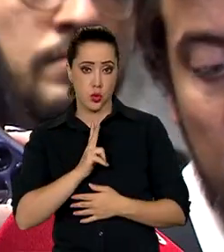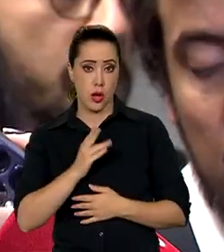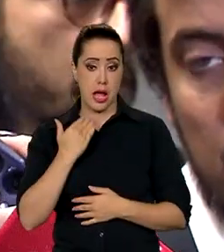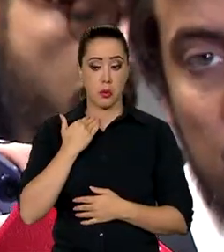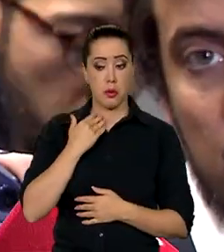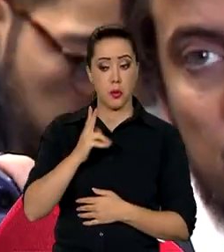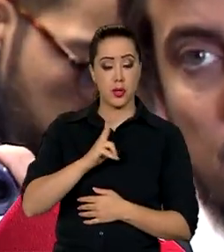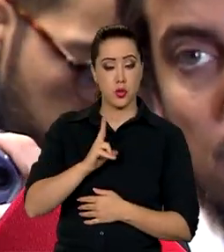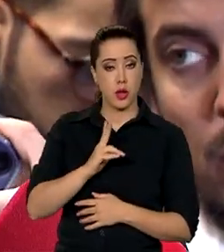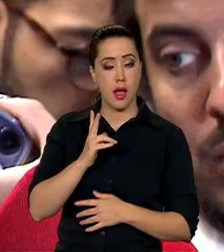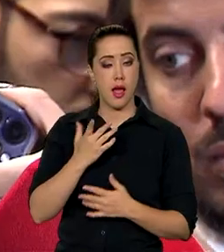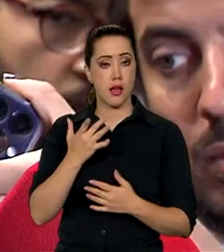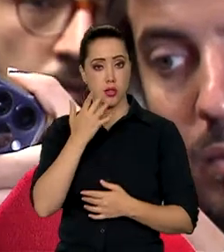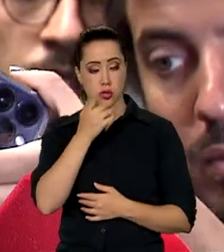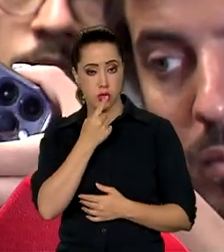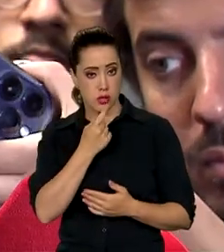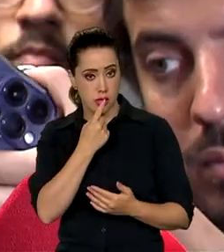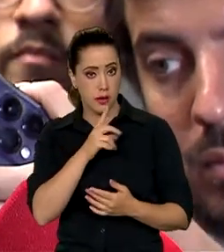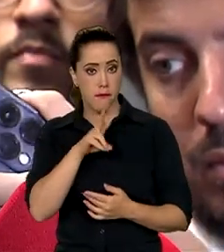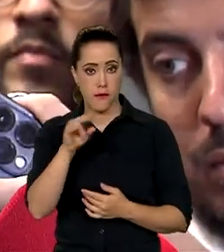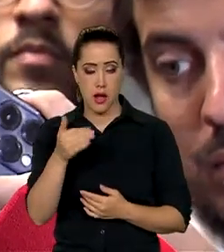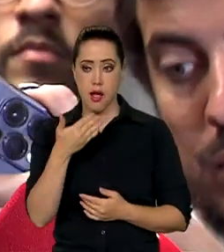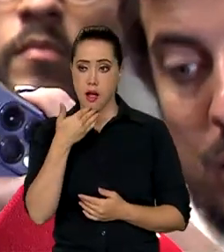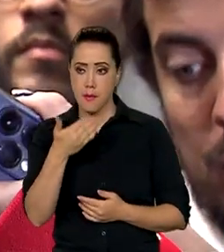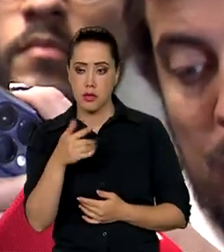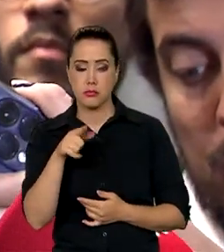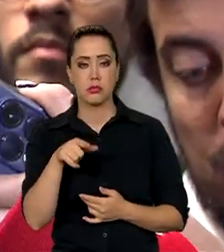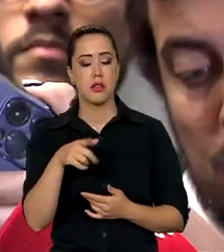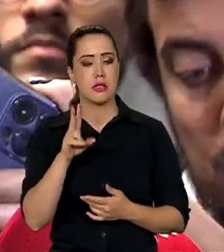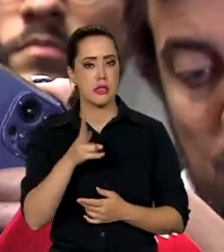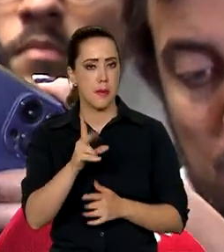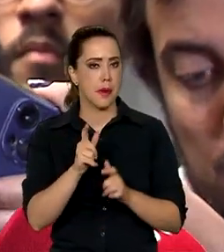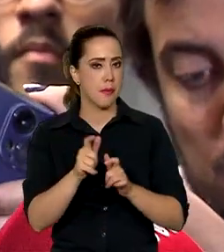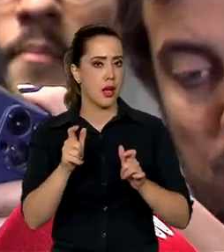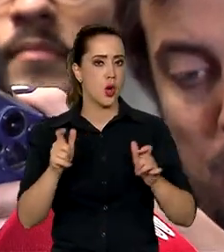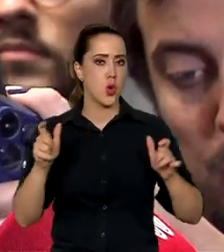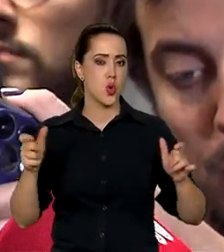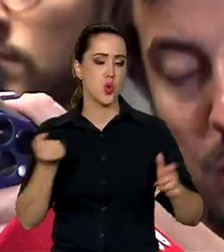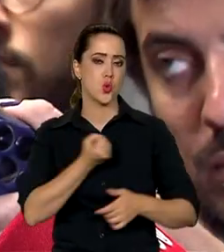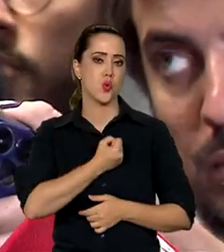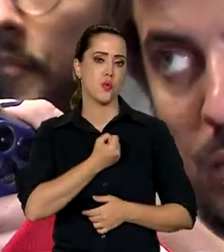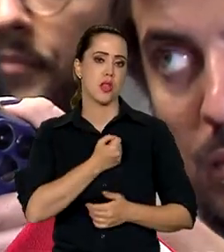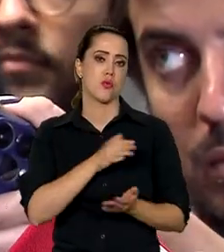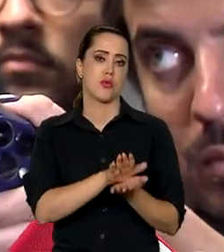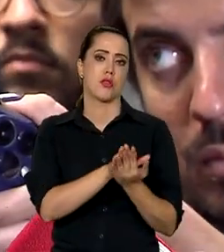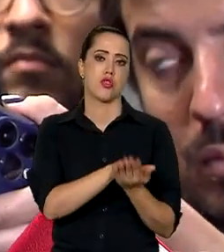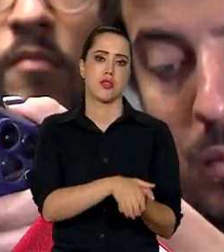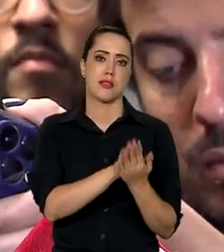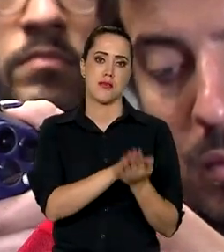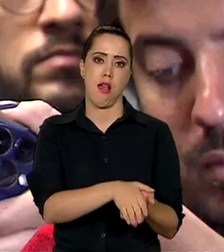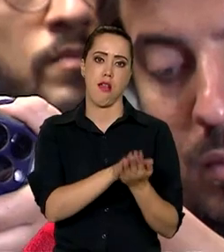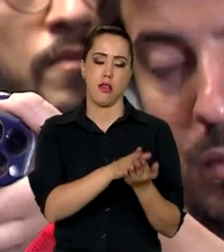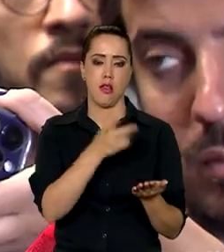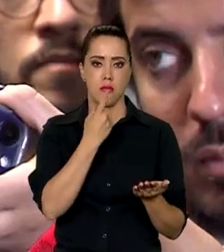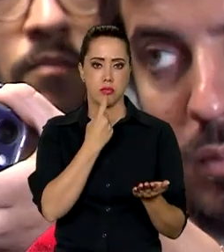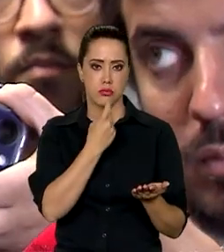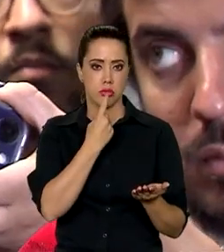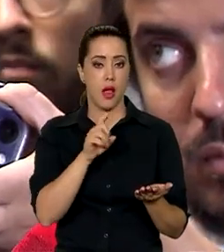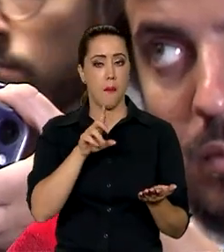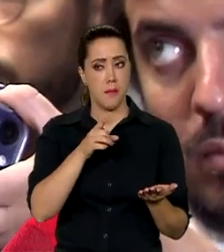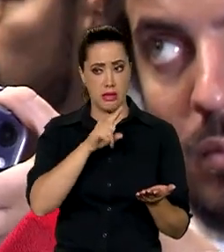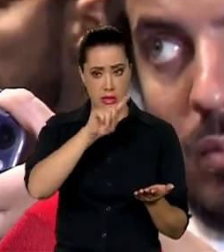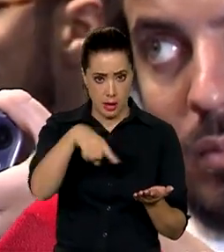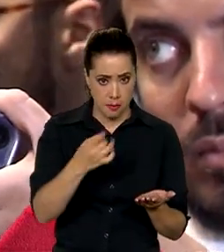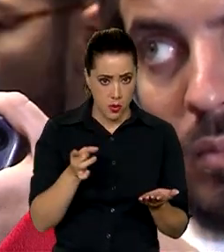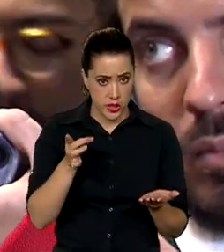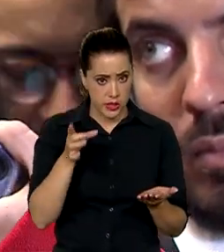sangue, vão captar um volume cada vez maior desse sangue para vendê-lo e com isso,